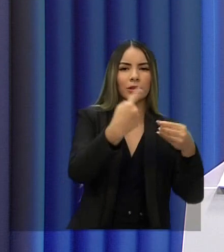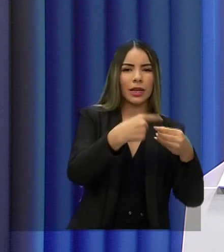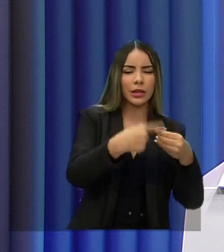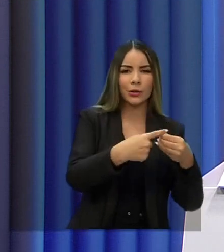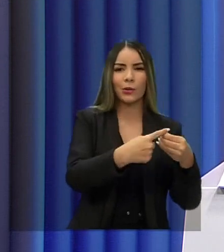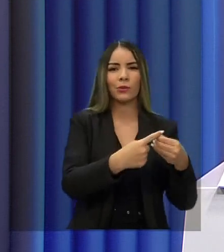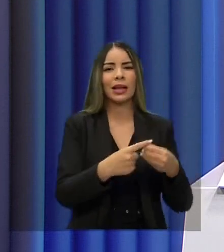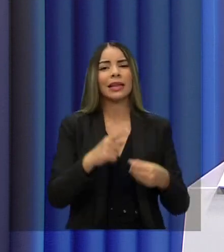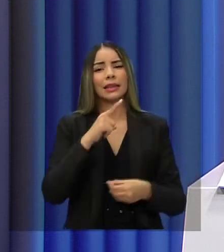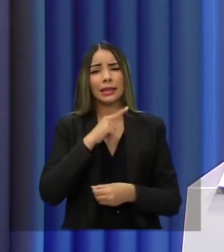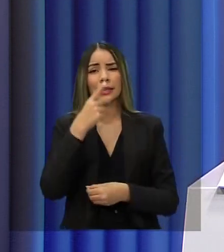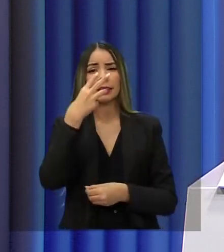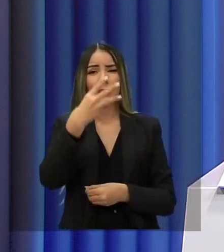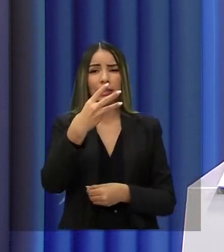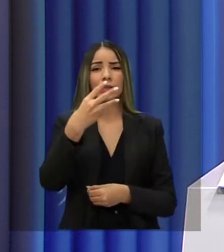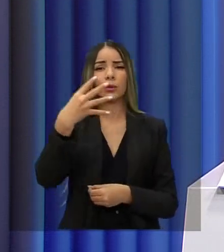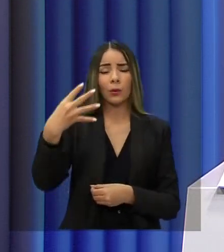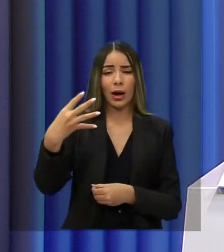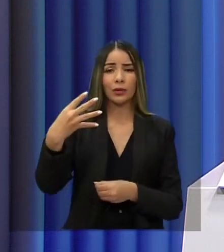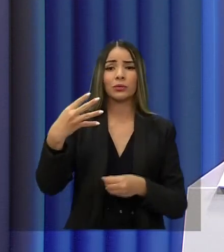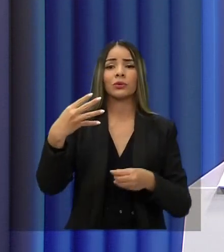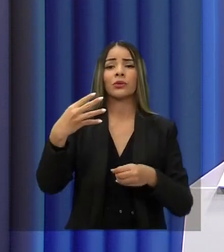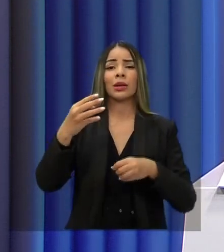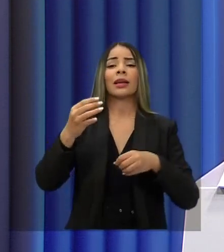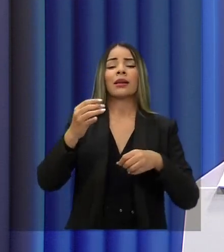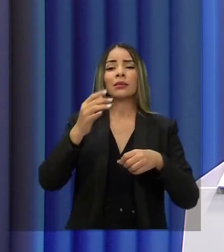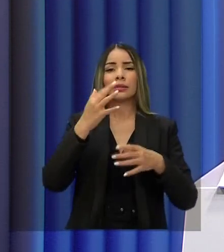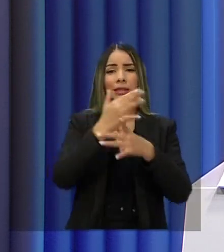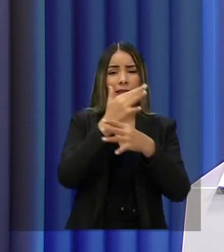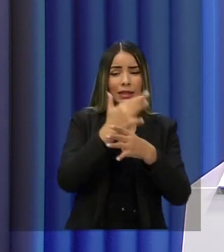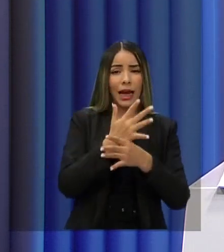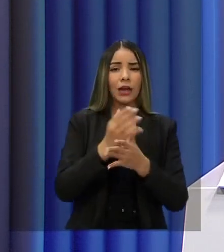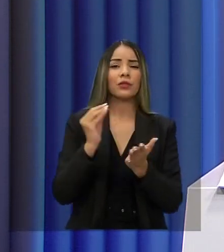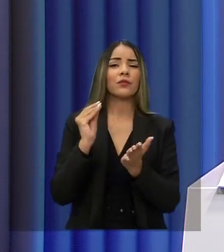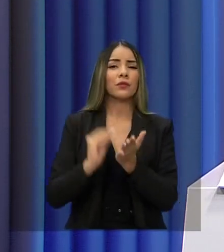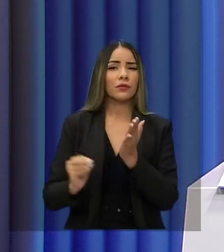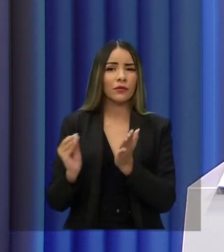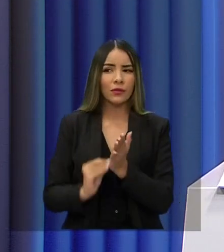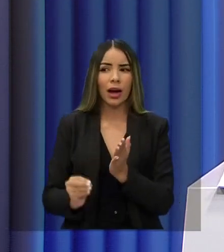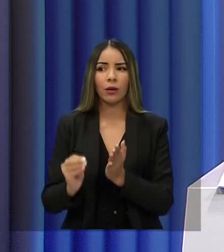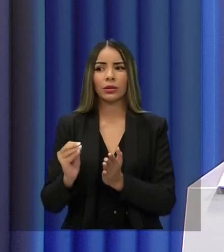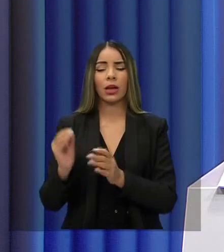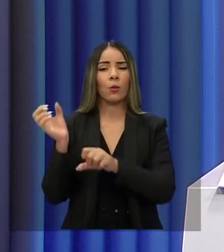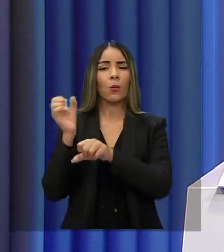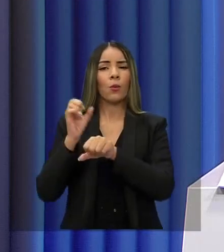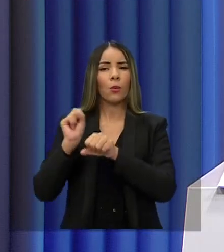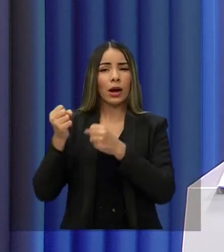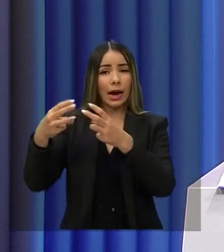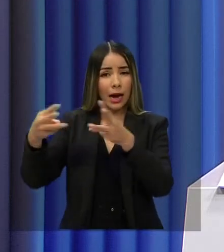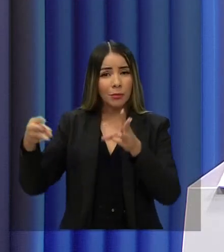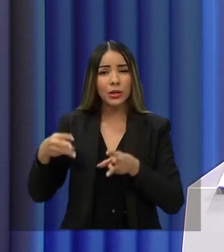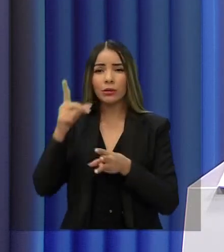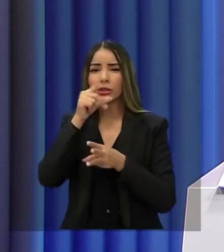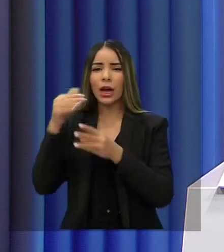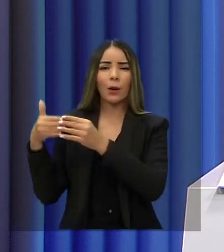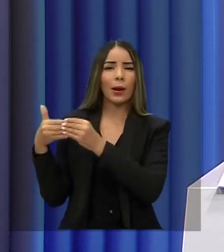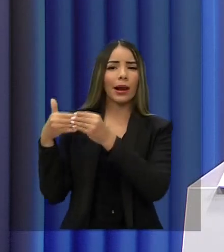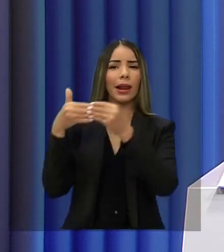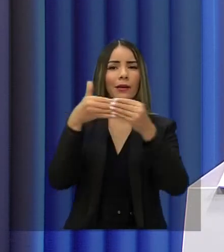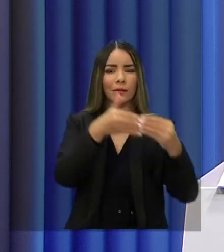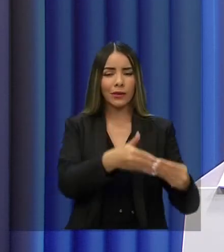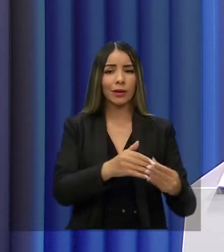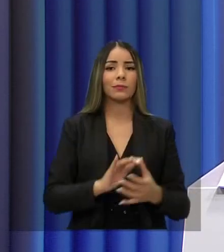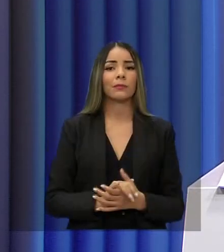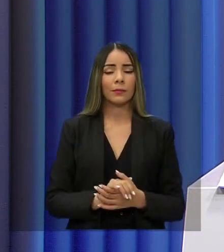34 cidades que dependem de carro-pipa. E, por outro lado, entender como essa água pode virar caminho para a